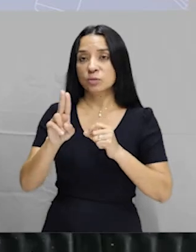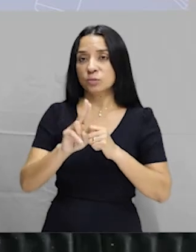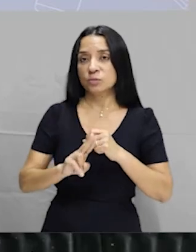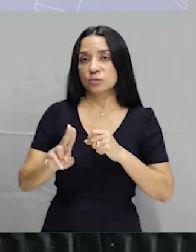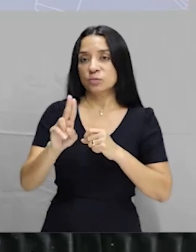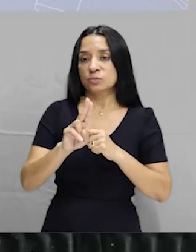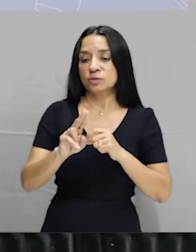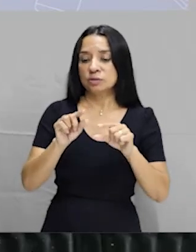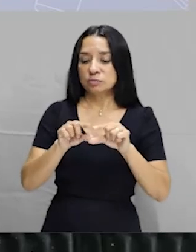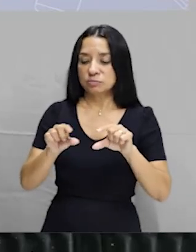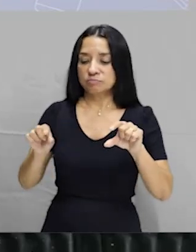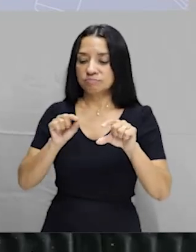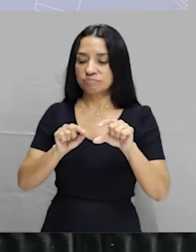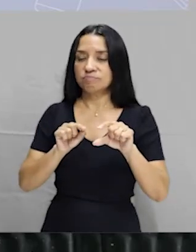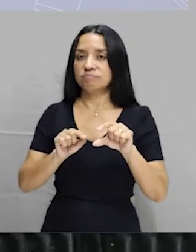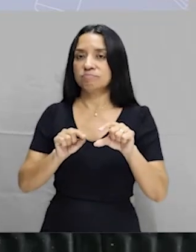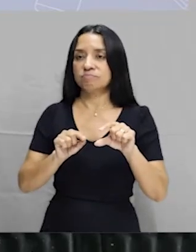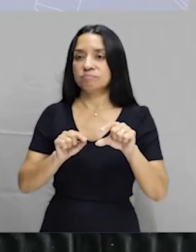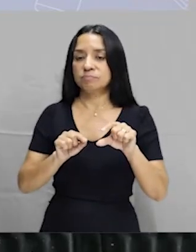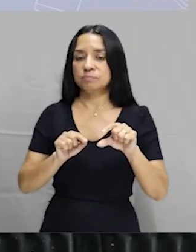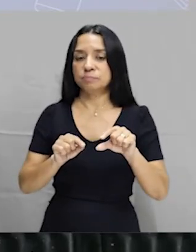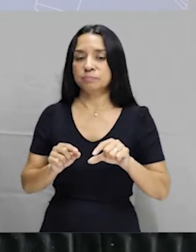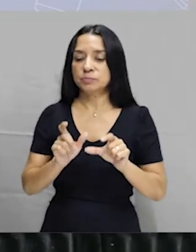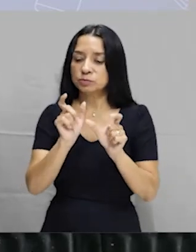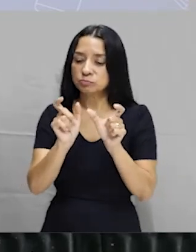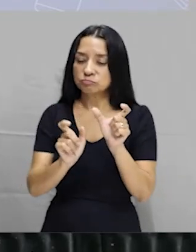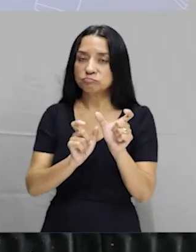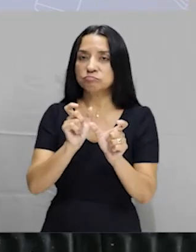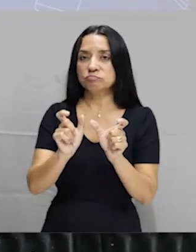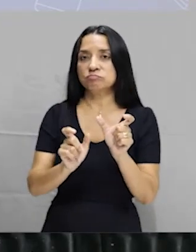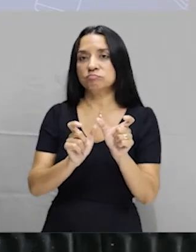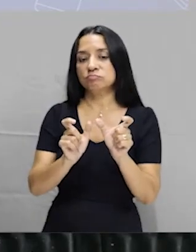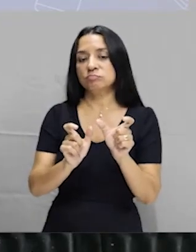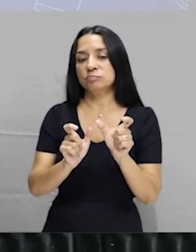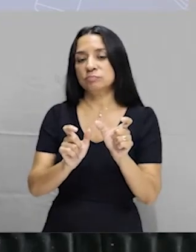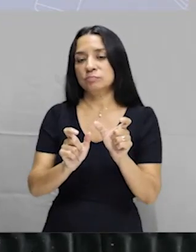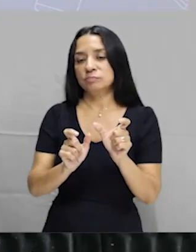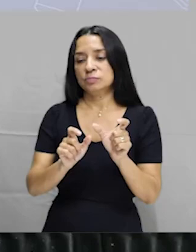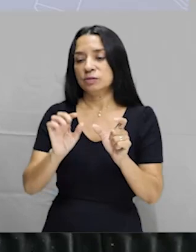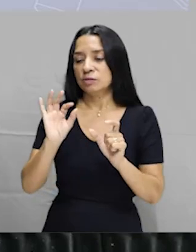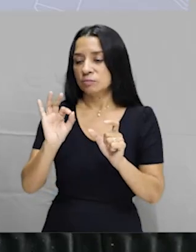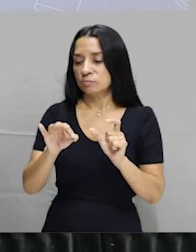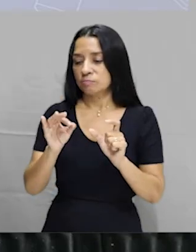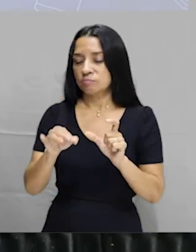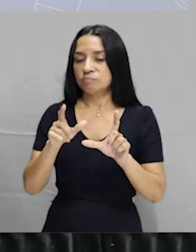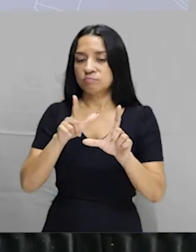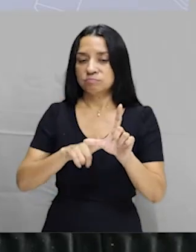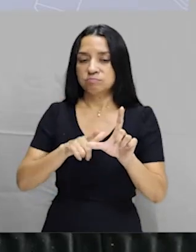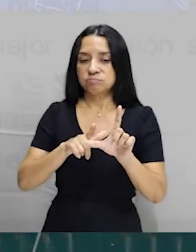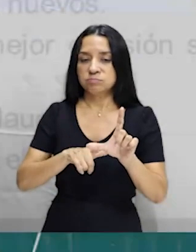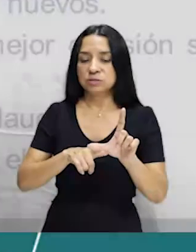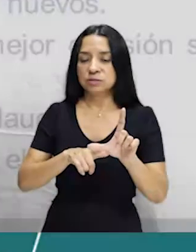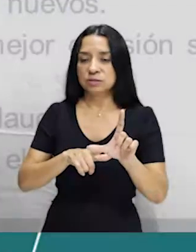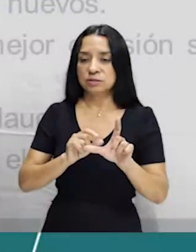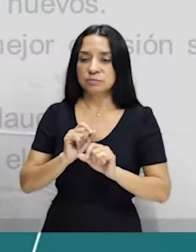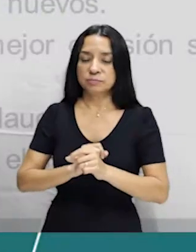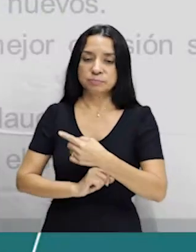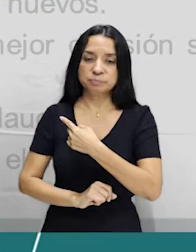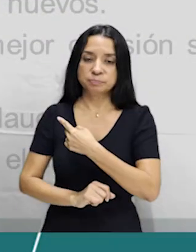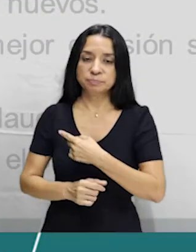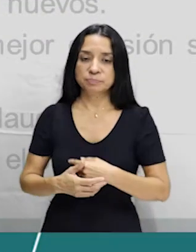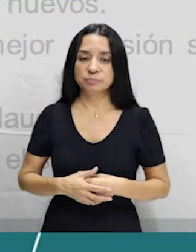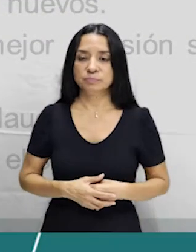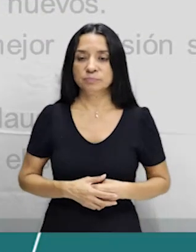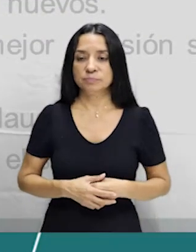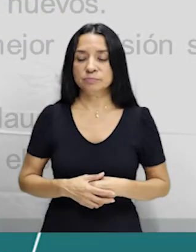colocando na frase, vocês estão conjugando. Então, aqui a forma correta seria bebimos. Vamos para mais um. Bem,